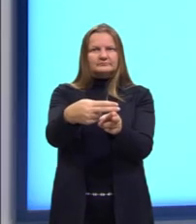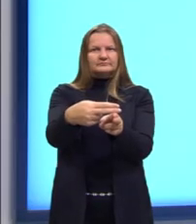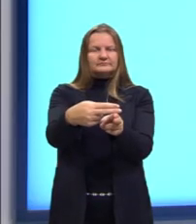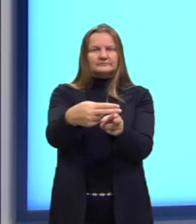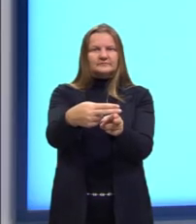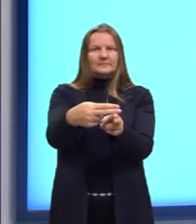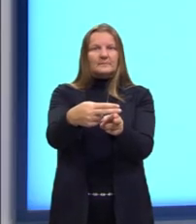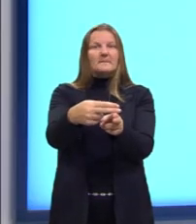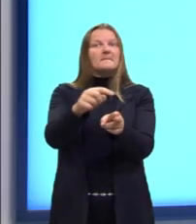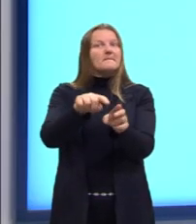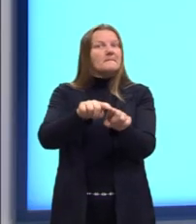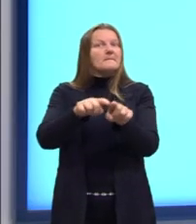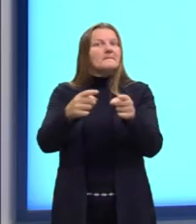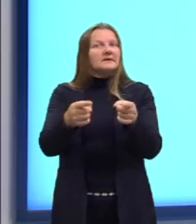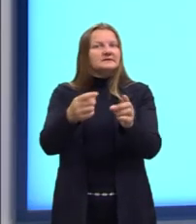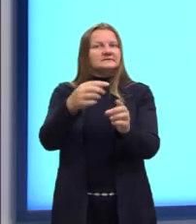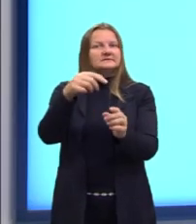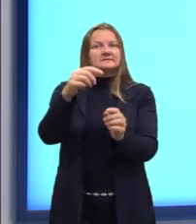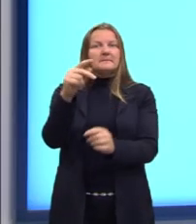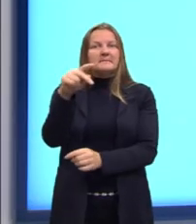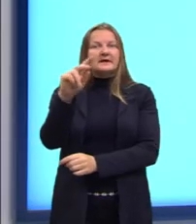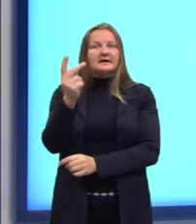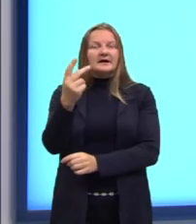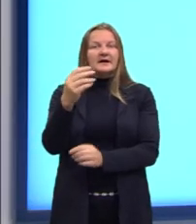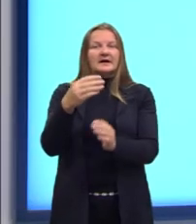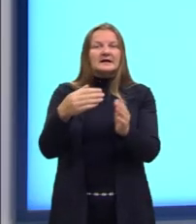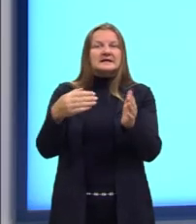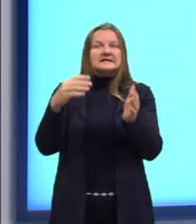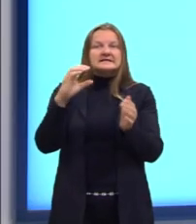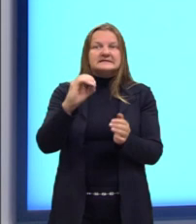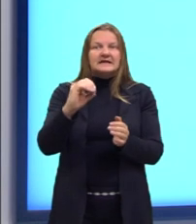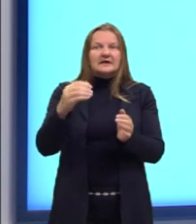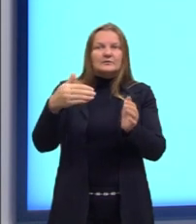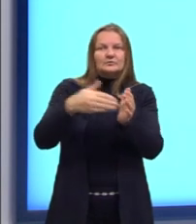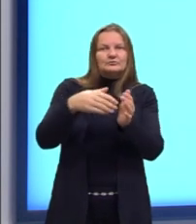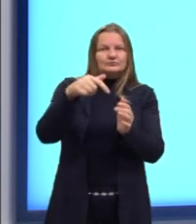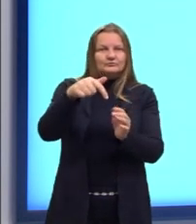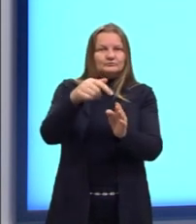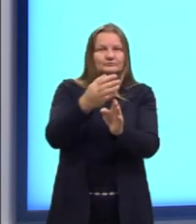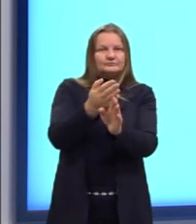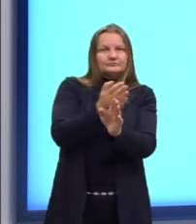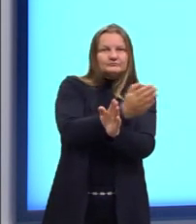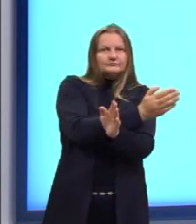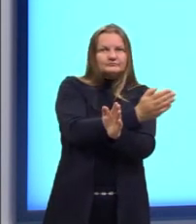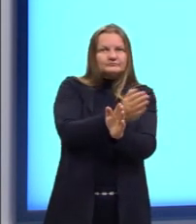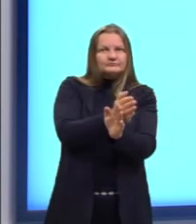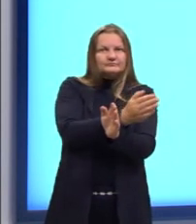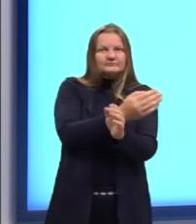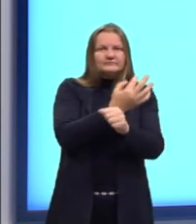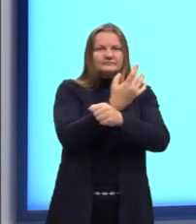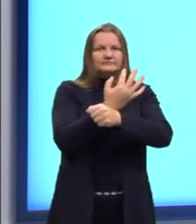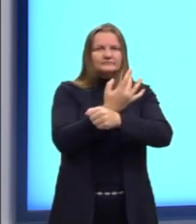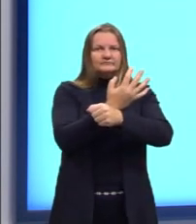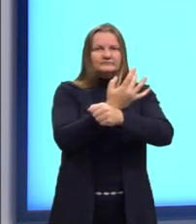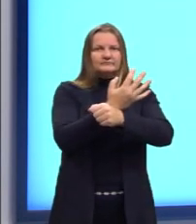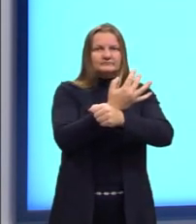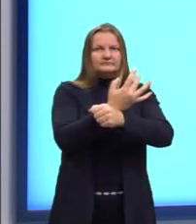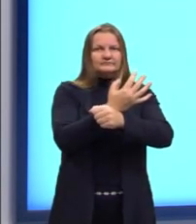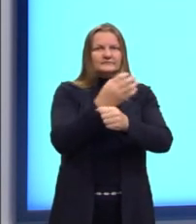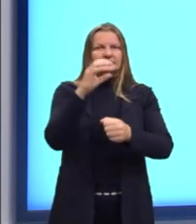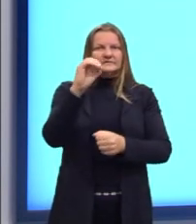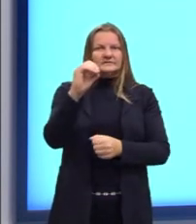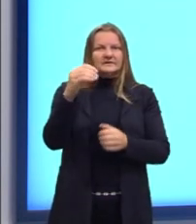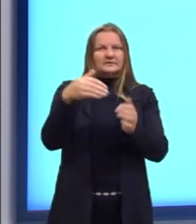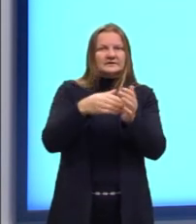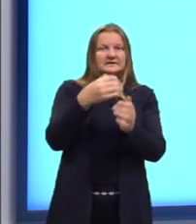Agora, se eu tenho um pH de 0 a 7, isso nós vimos nas soluções ácidas, eu tenho um meio ácido de 0 a